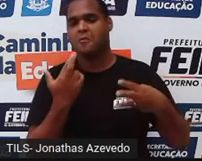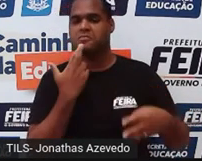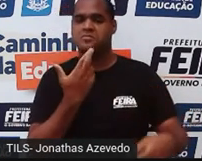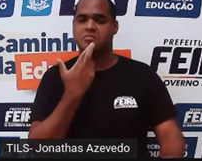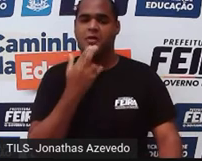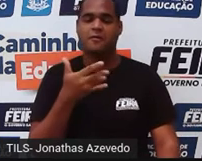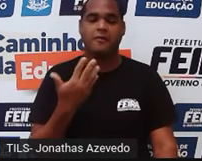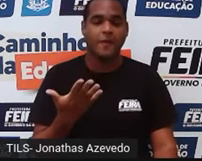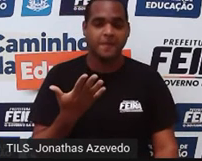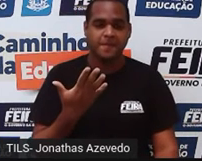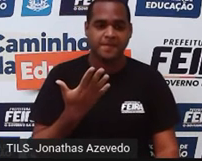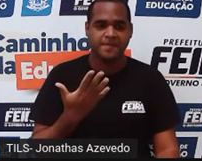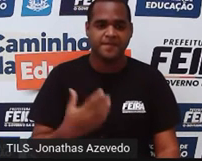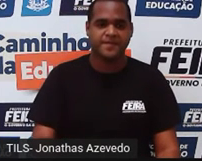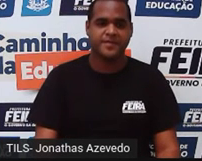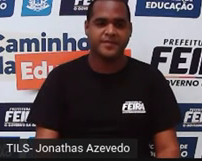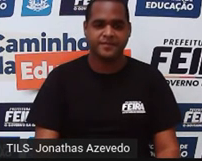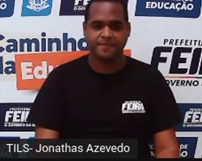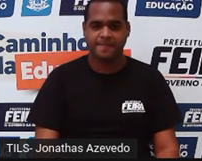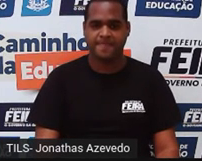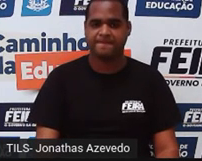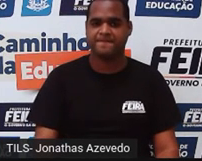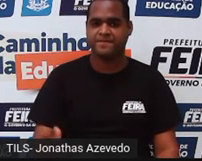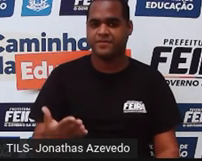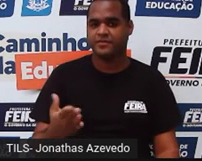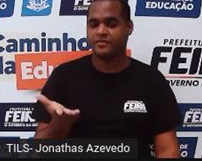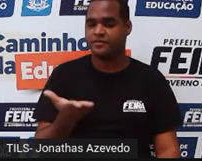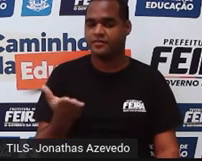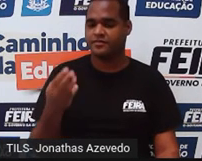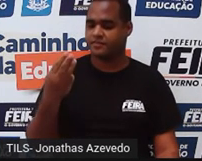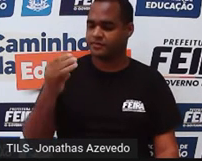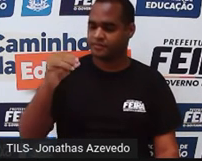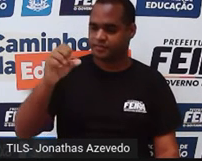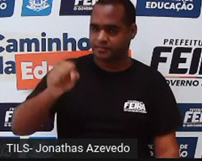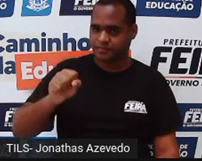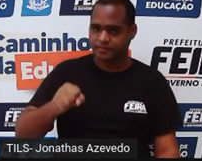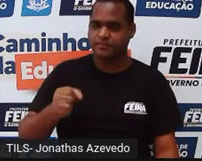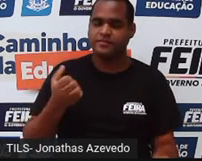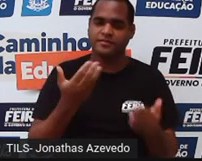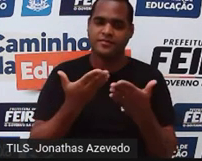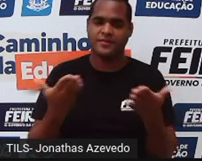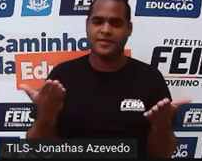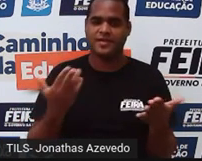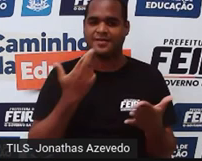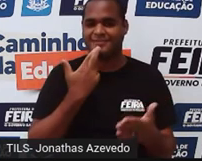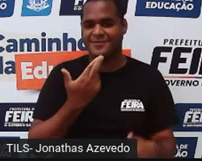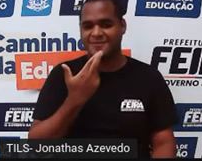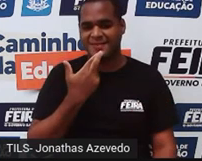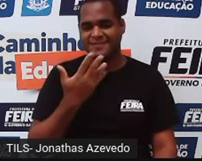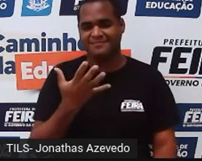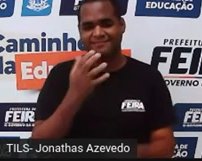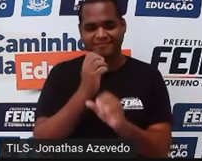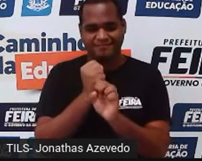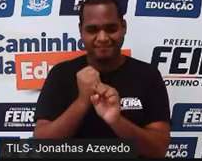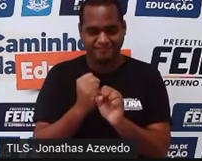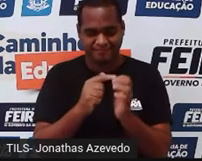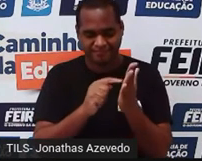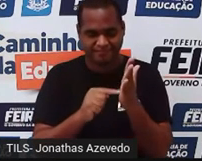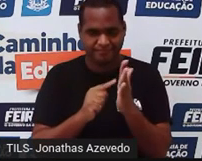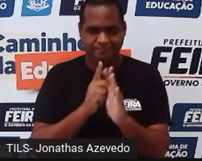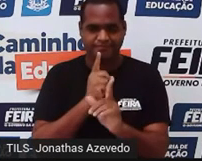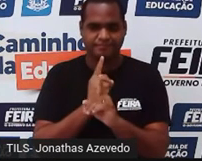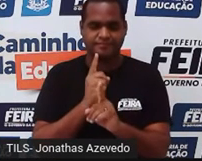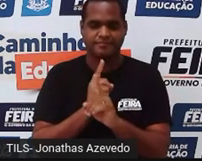continha aí? Vou te dar agora 30 segundos para você calcular e encontrar